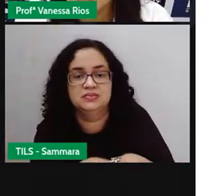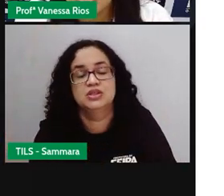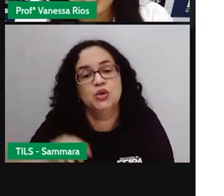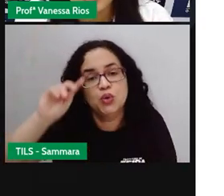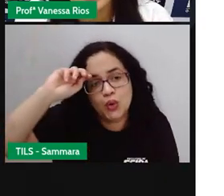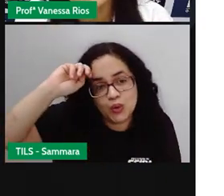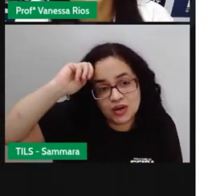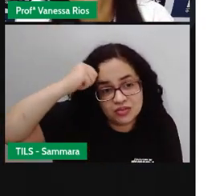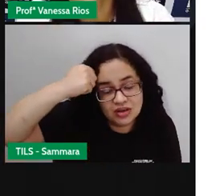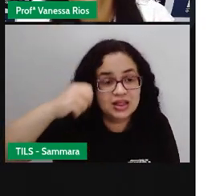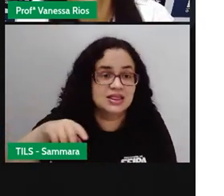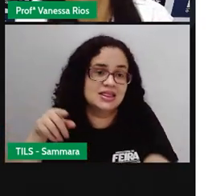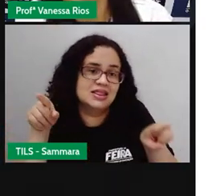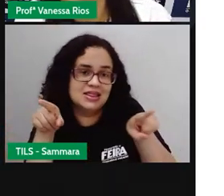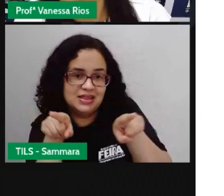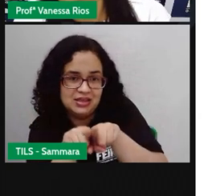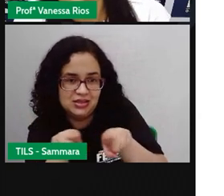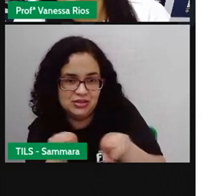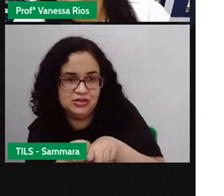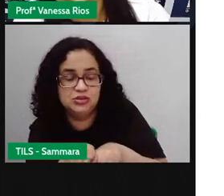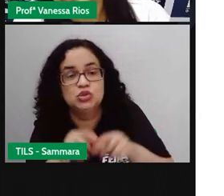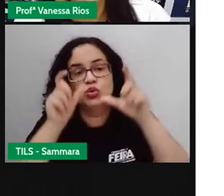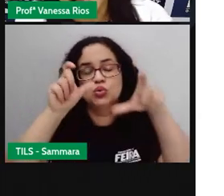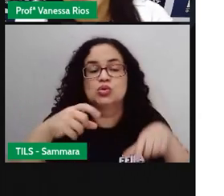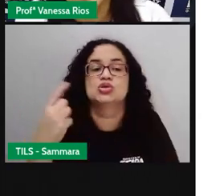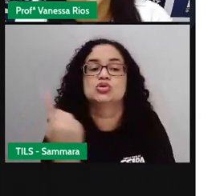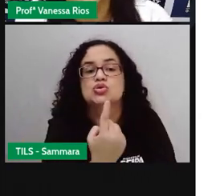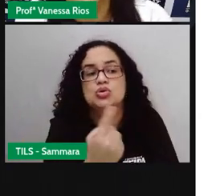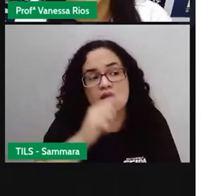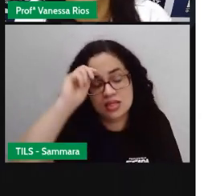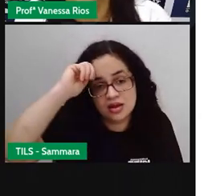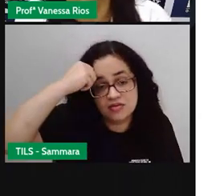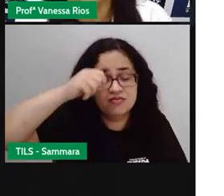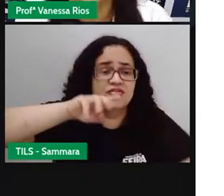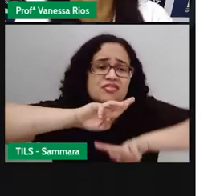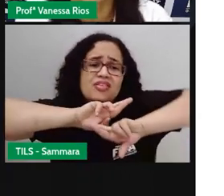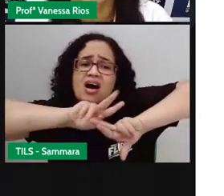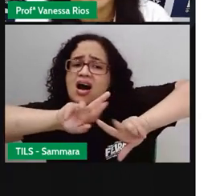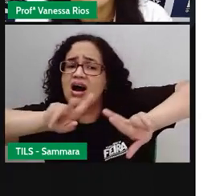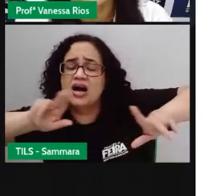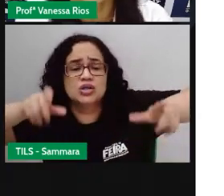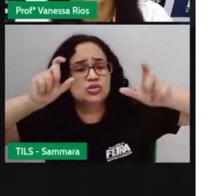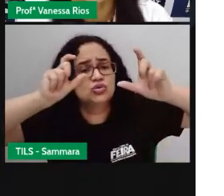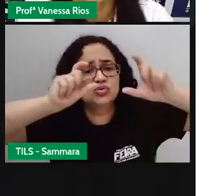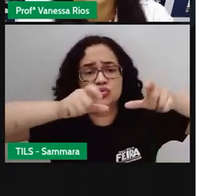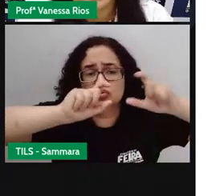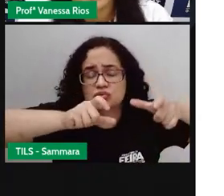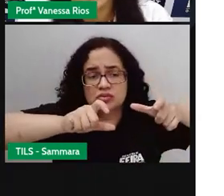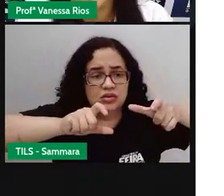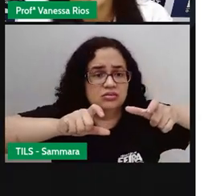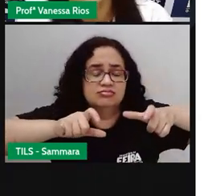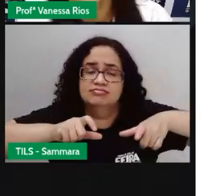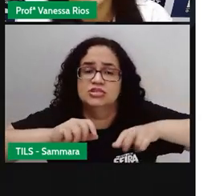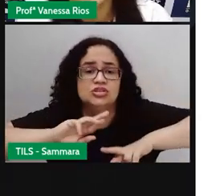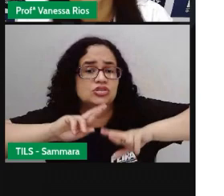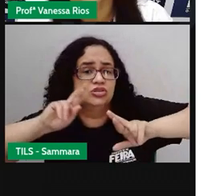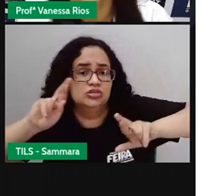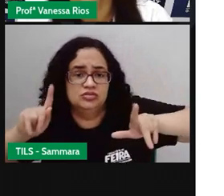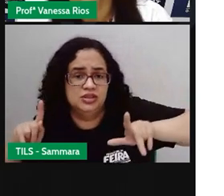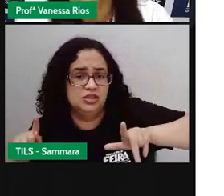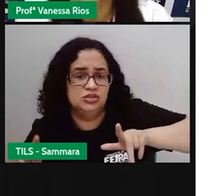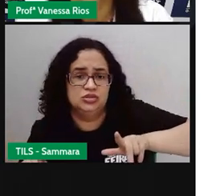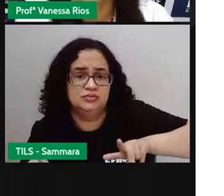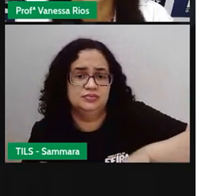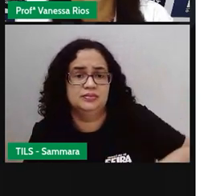africanos também, eles não chegaram de um lugar só da África, eles vieram de vários lugares, de várias áreas diferentes da